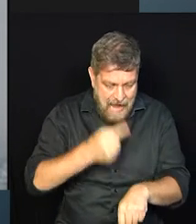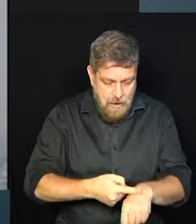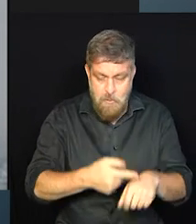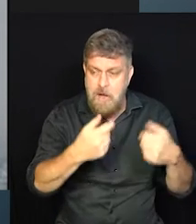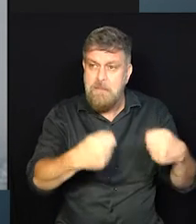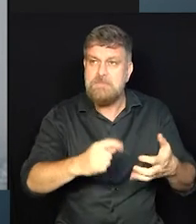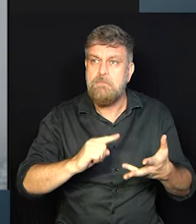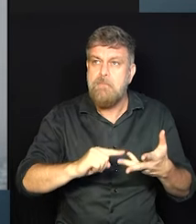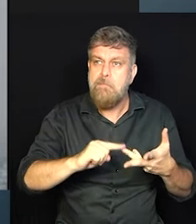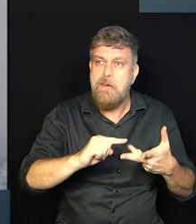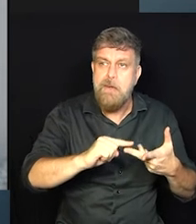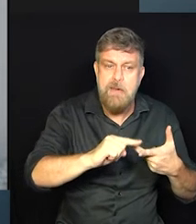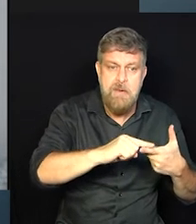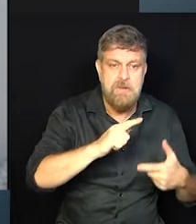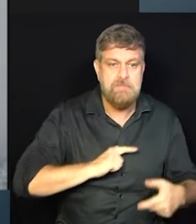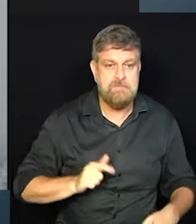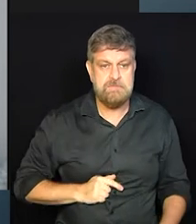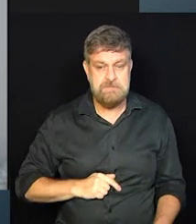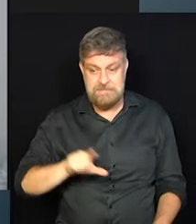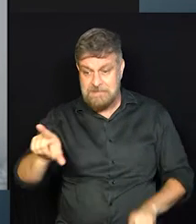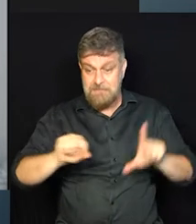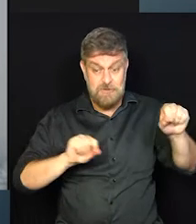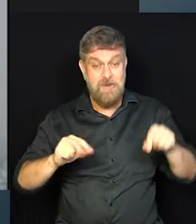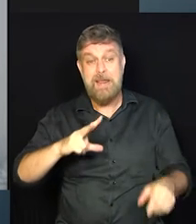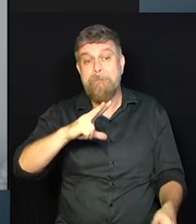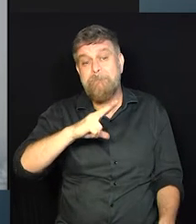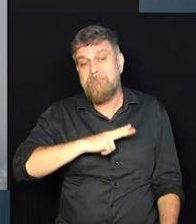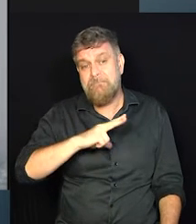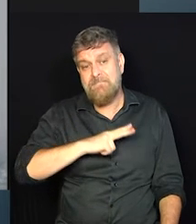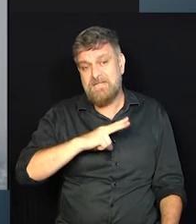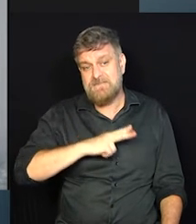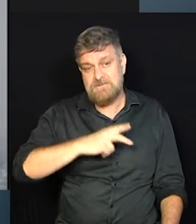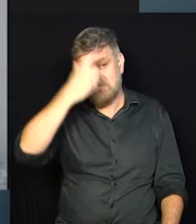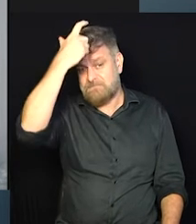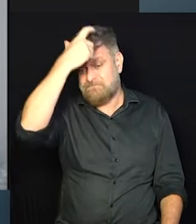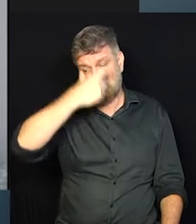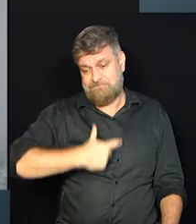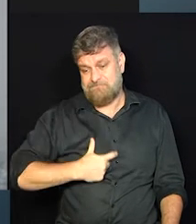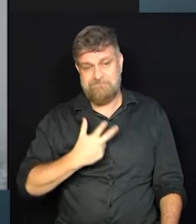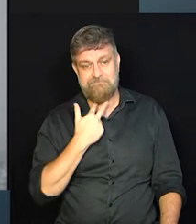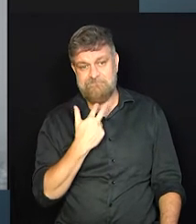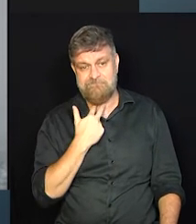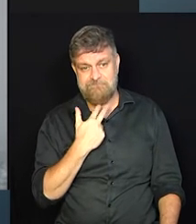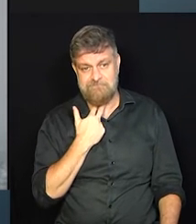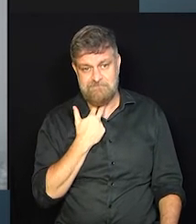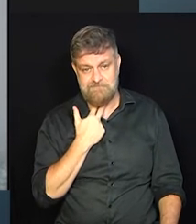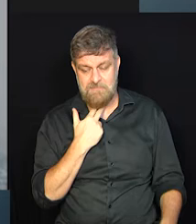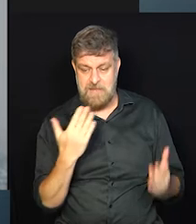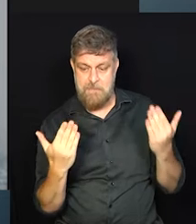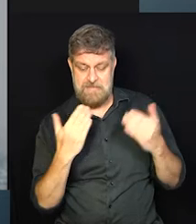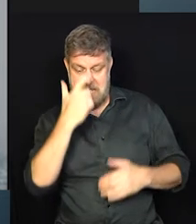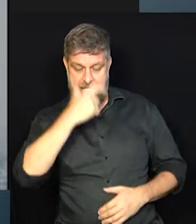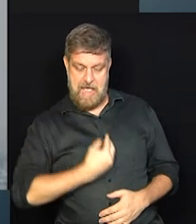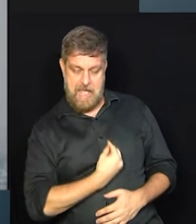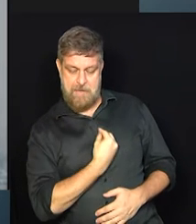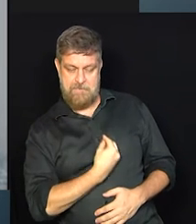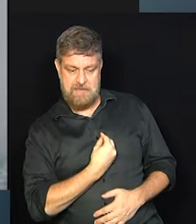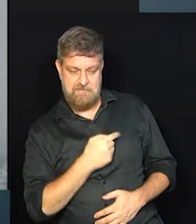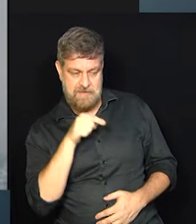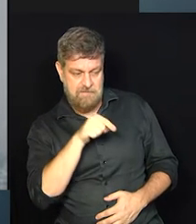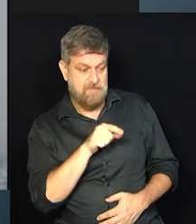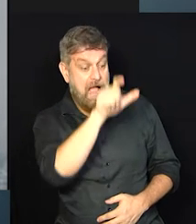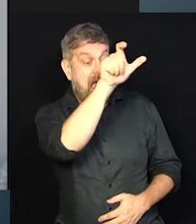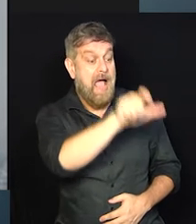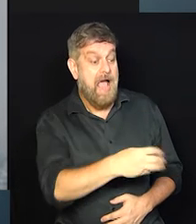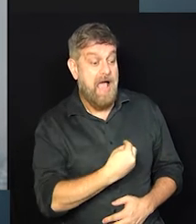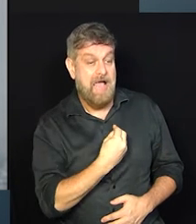momento. Então, é uma escolha muito pessoal. Não dá para a gente se basear no outro, né? Olhar a grama